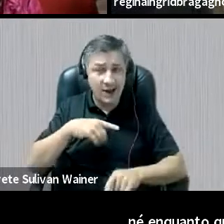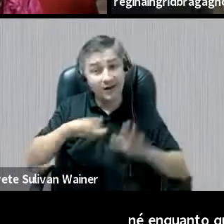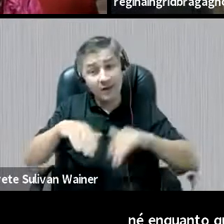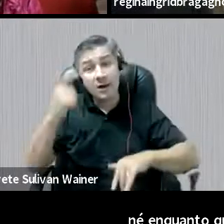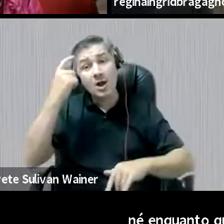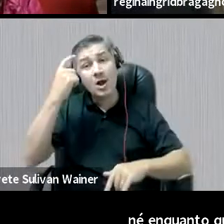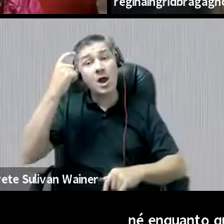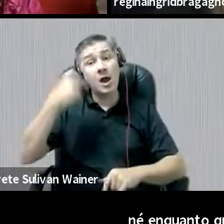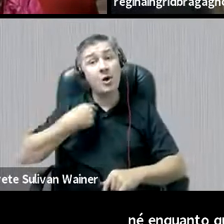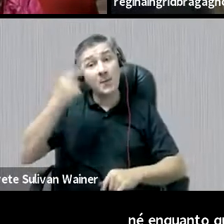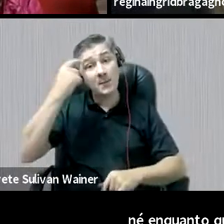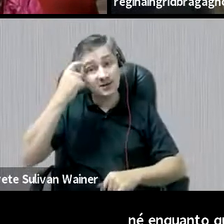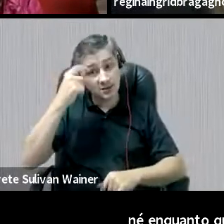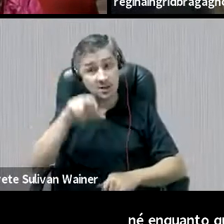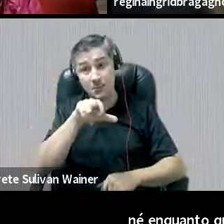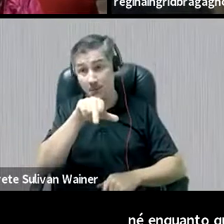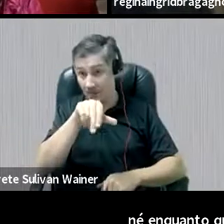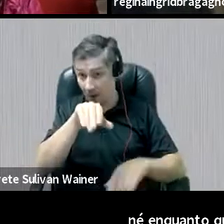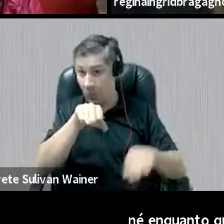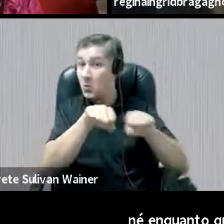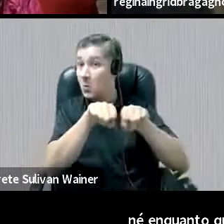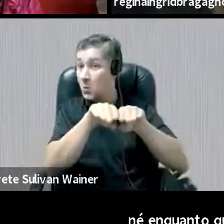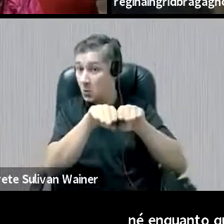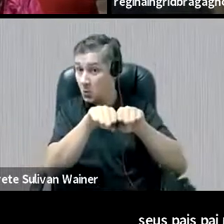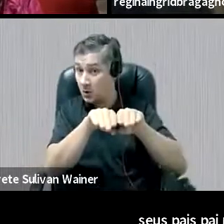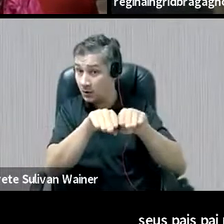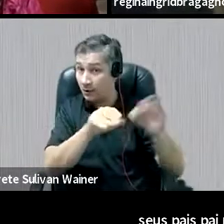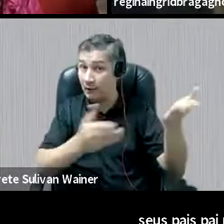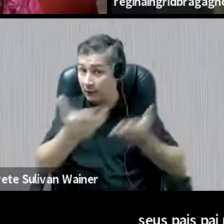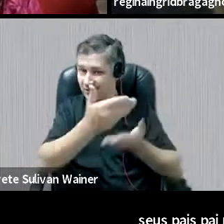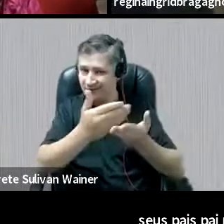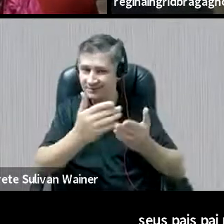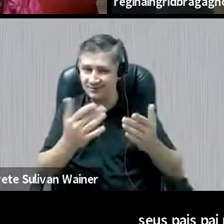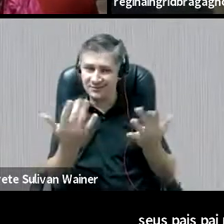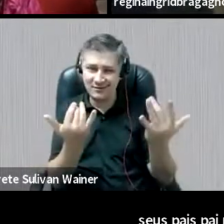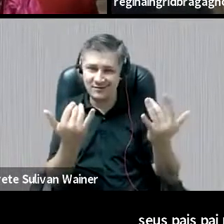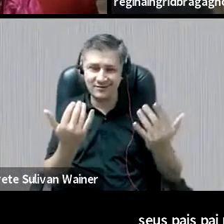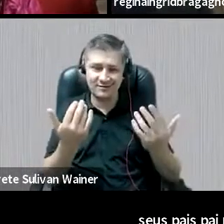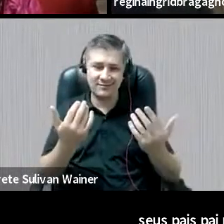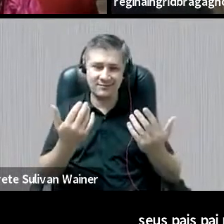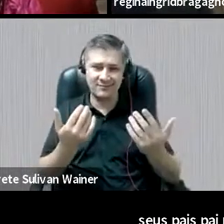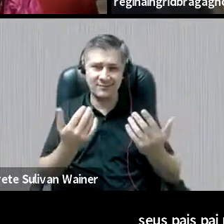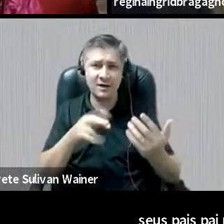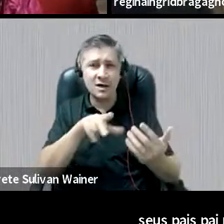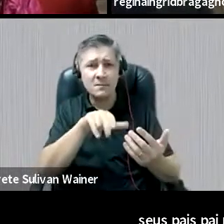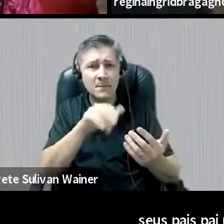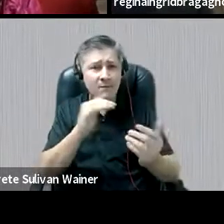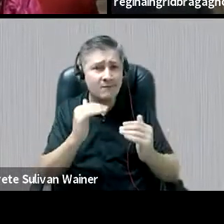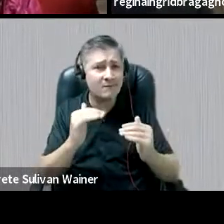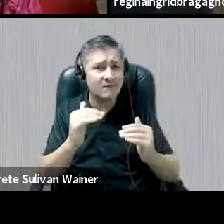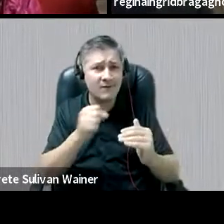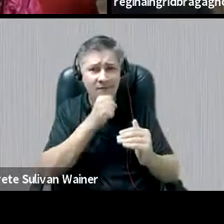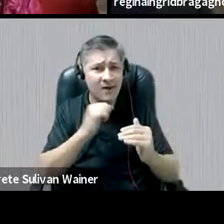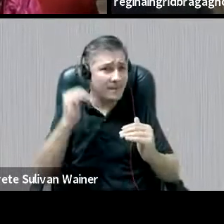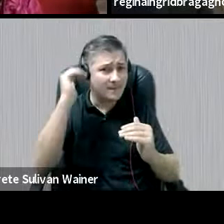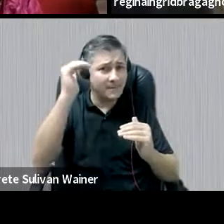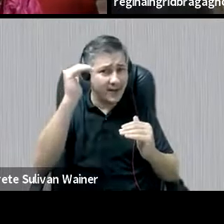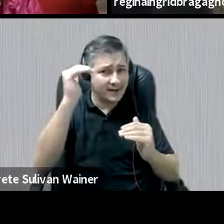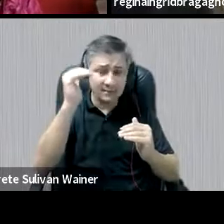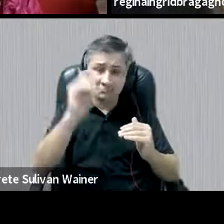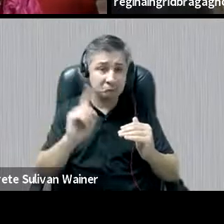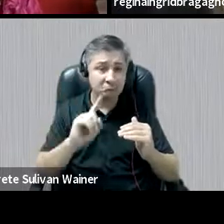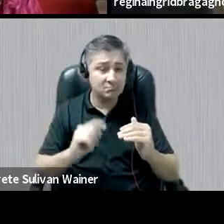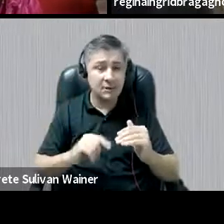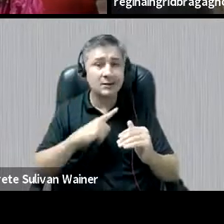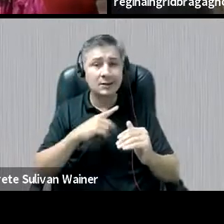eu pensava, não, pelo menos os irmãos, eles vão se remeter, irmãos mais velhos, e há um silêncio sobre isso, né, então,